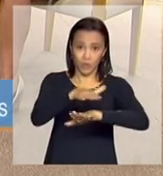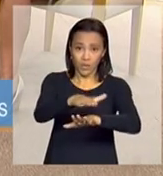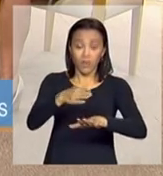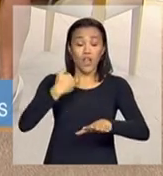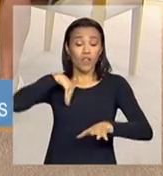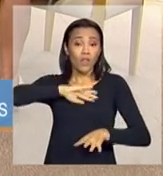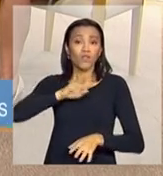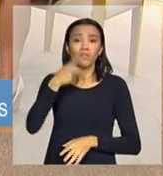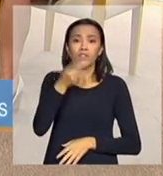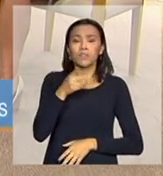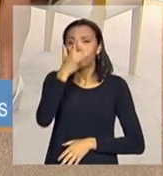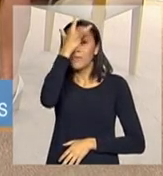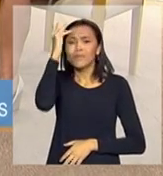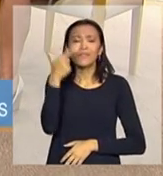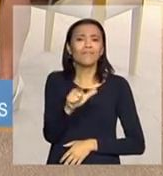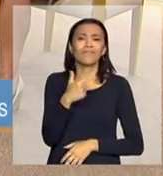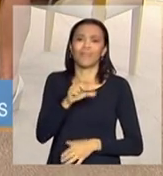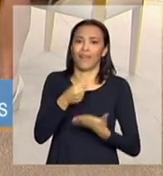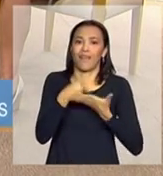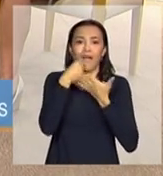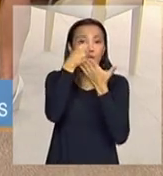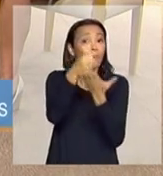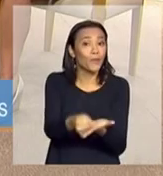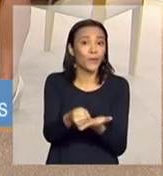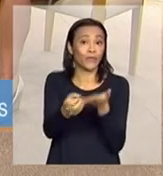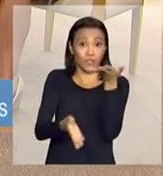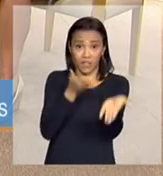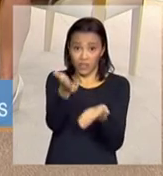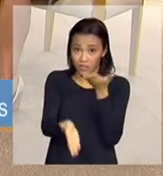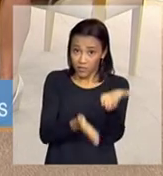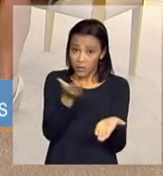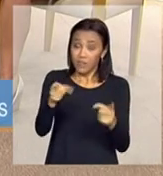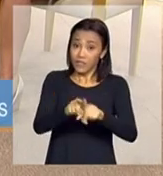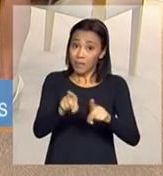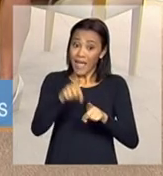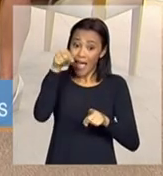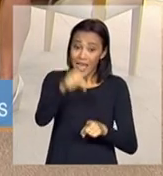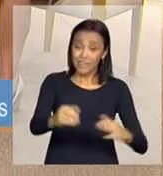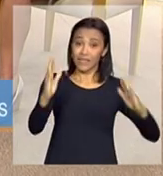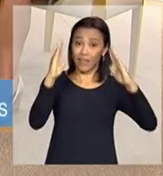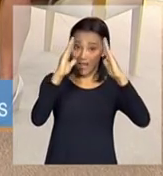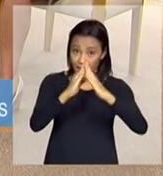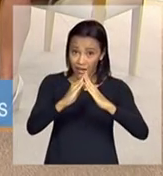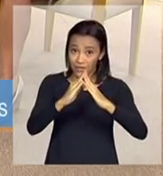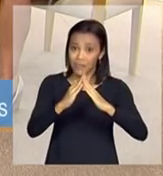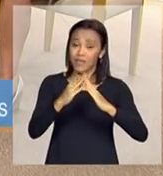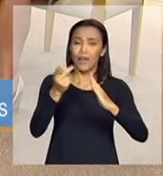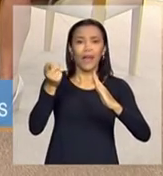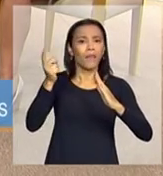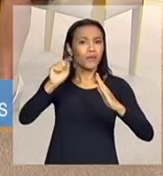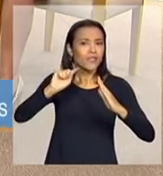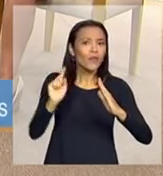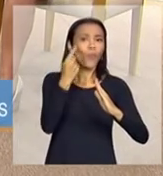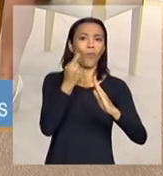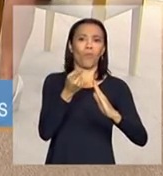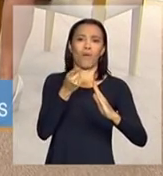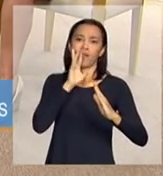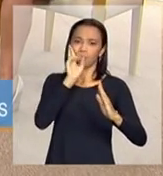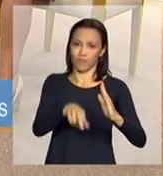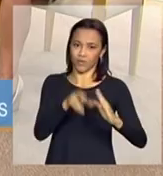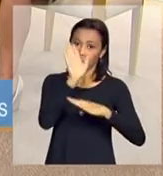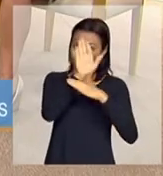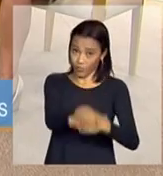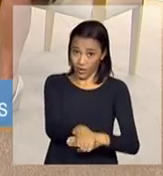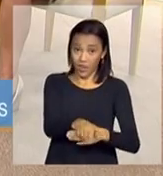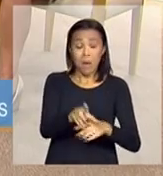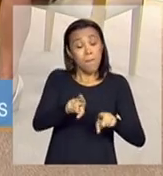hoje não têm um suporte de serviços e a residência inclusiva, ela pode ser uma alternativa. Mas nós sabemos que existem várias